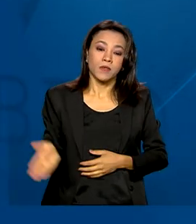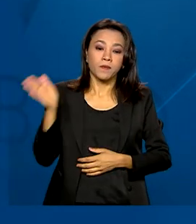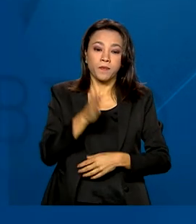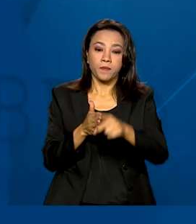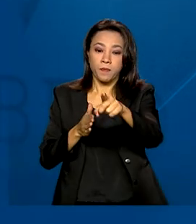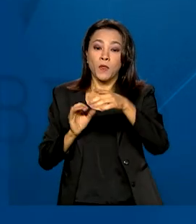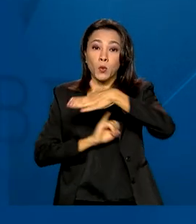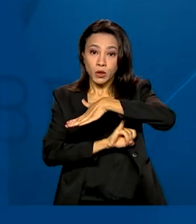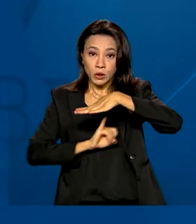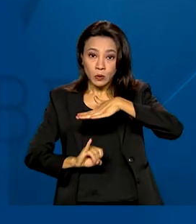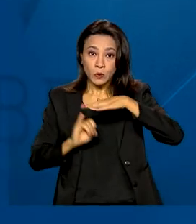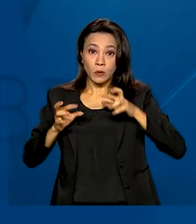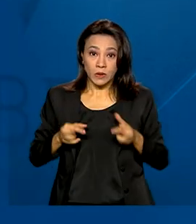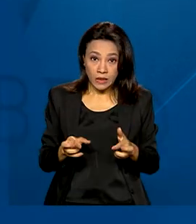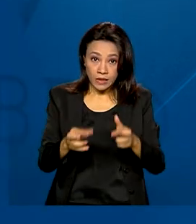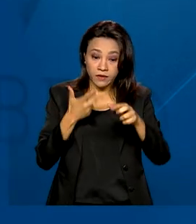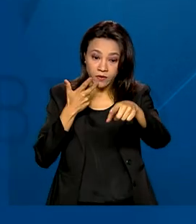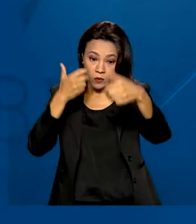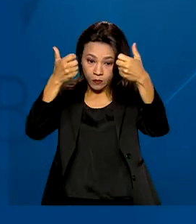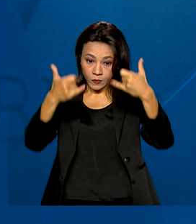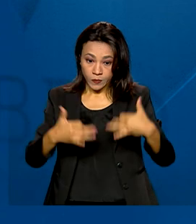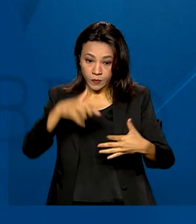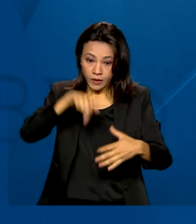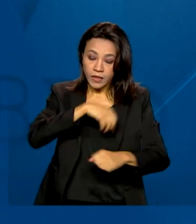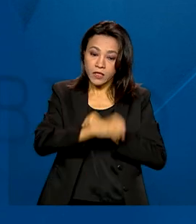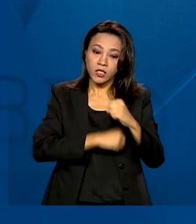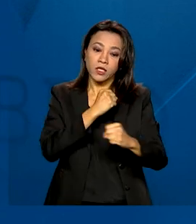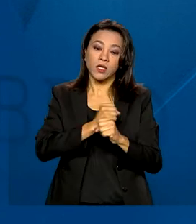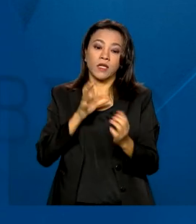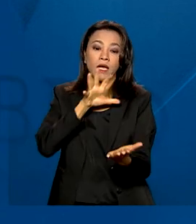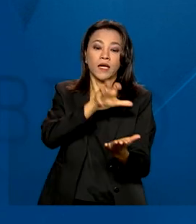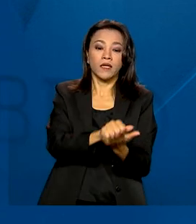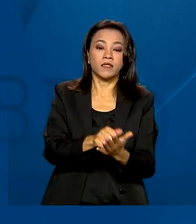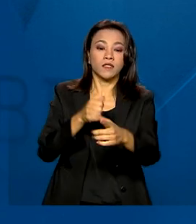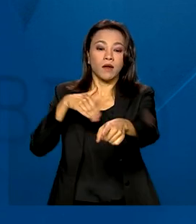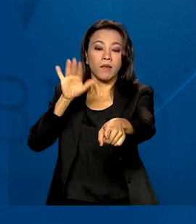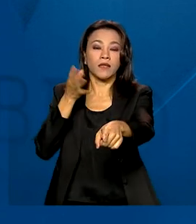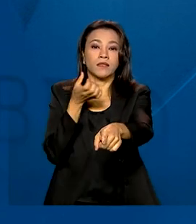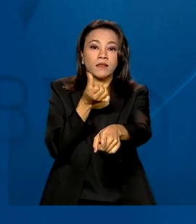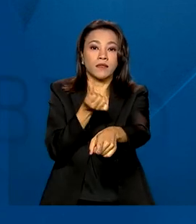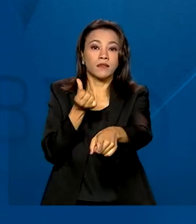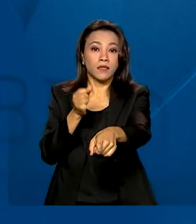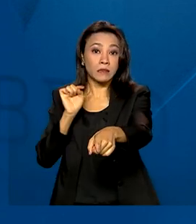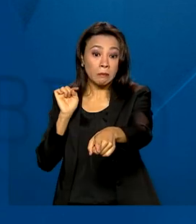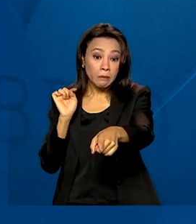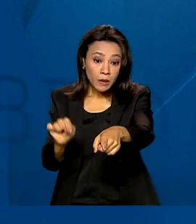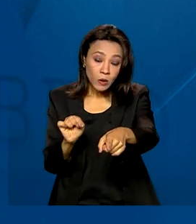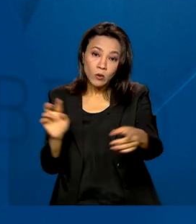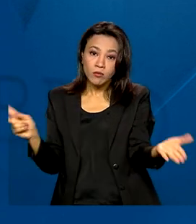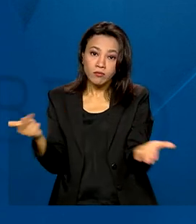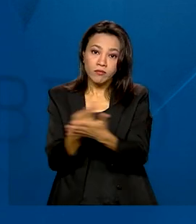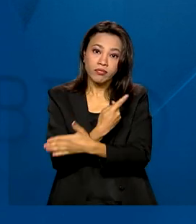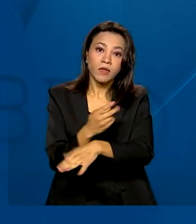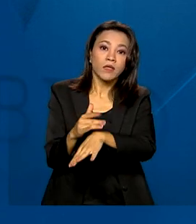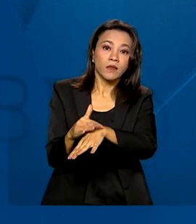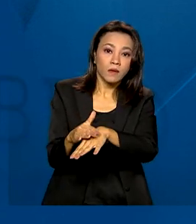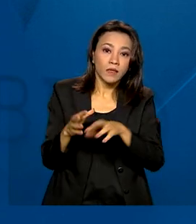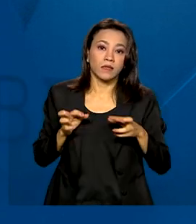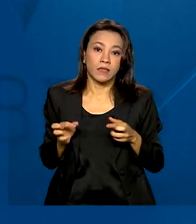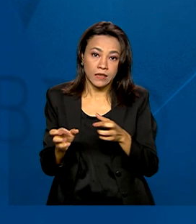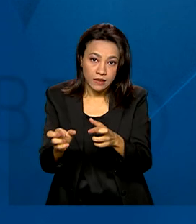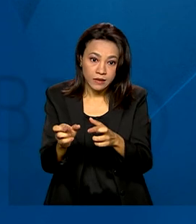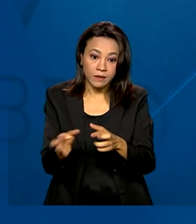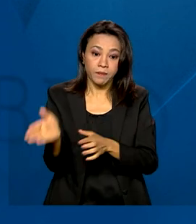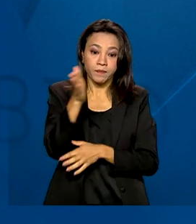que, neste ano, o Brasil deve registrar mais de 66 mil novos casos de câncer de mama. Quase